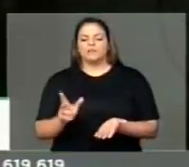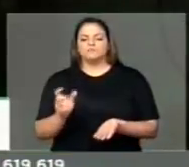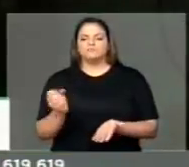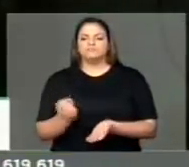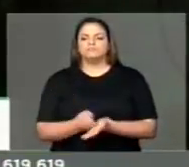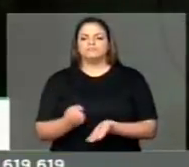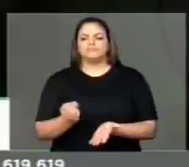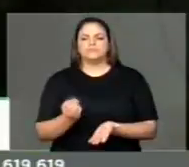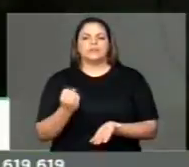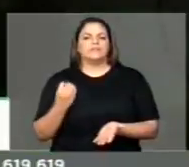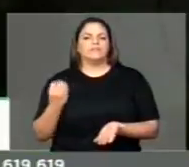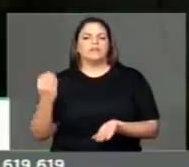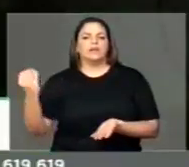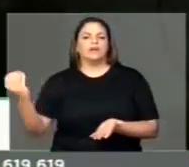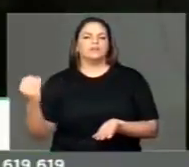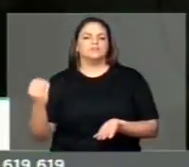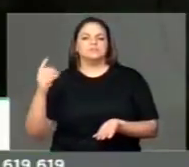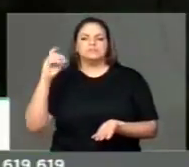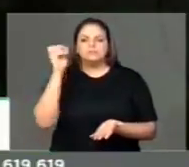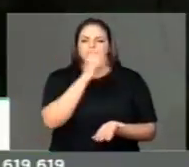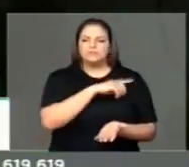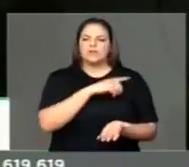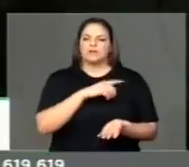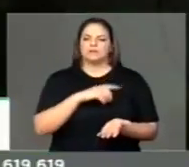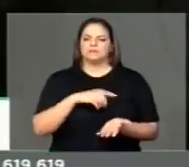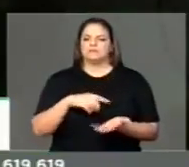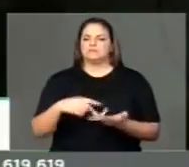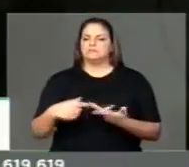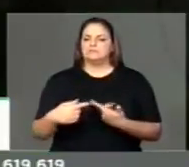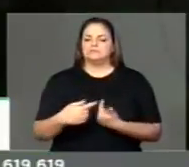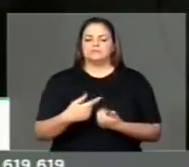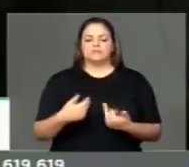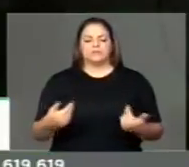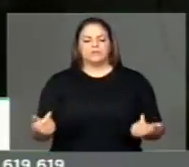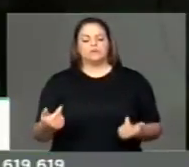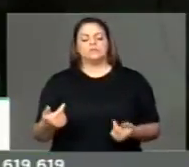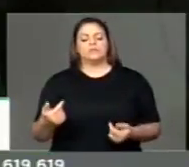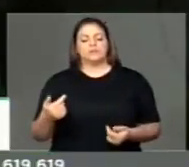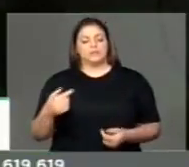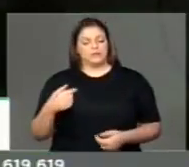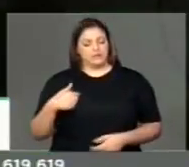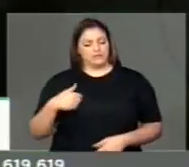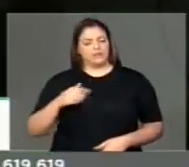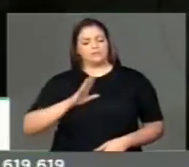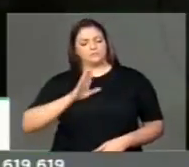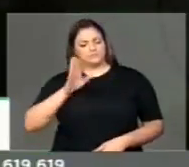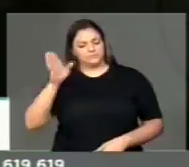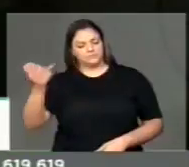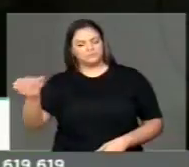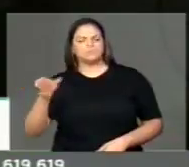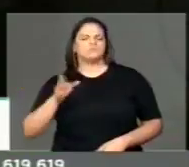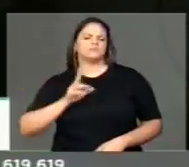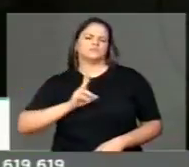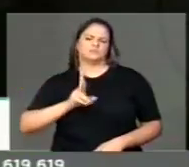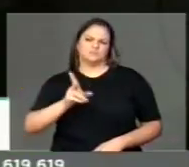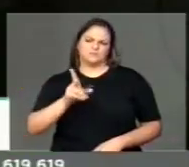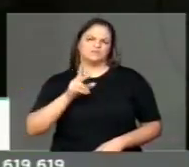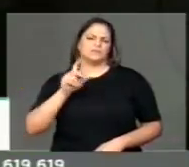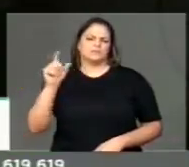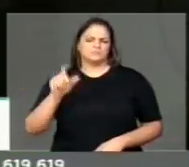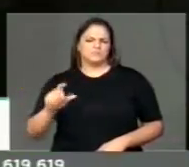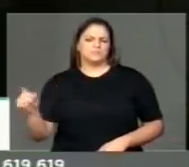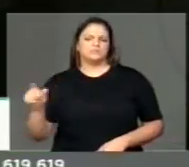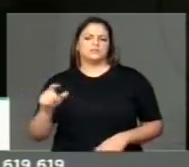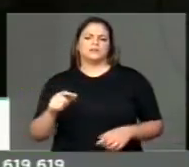funcionam. Então, são lutas diárias, que nós estamos lá em Roma, eu, colegas, o Fábio também, é muito ativo nesse sentido,